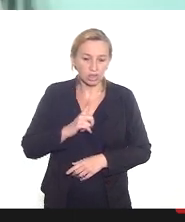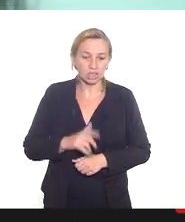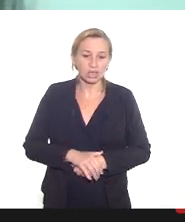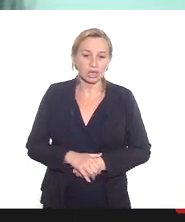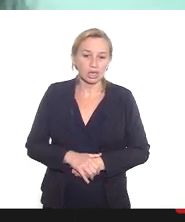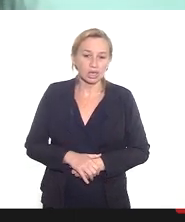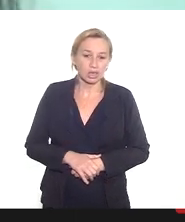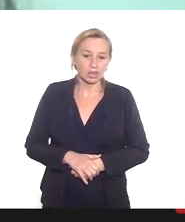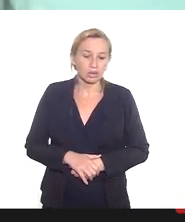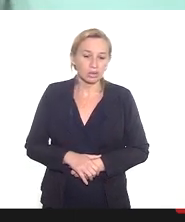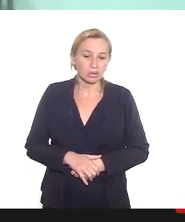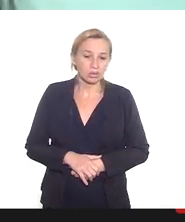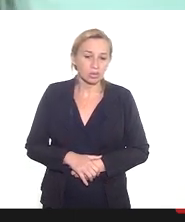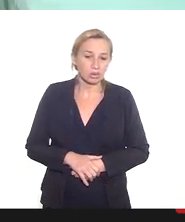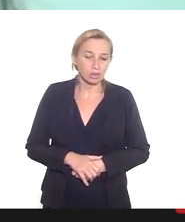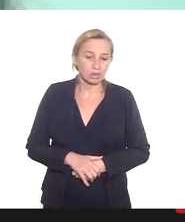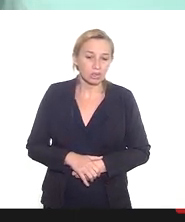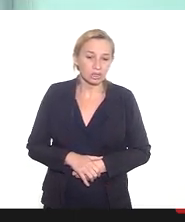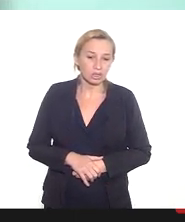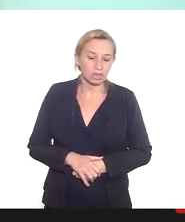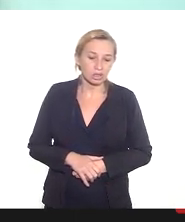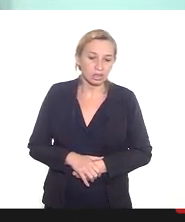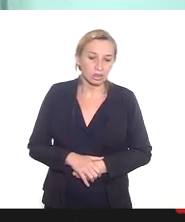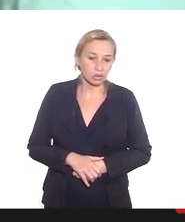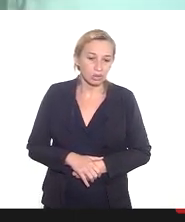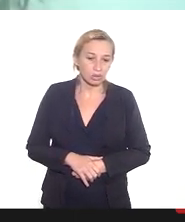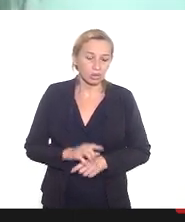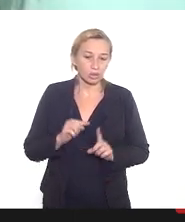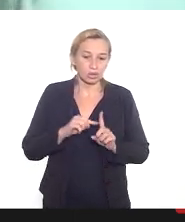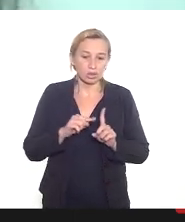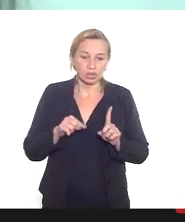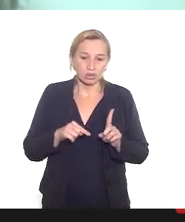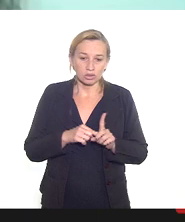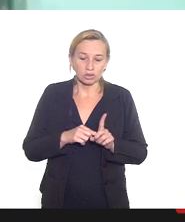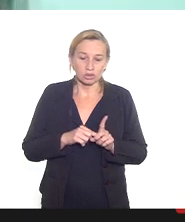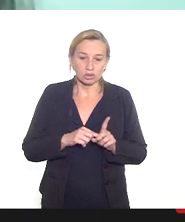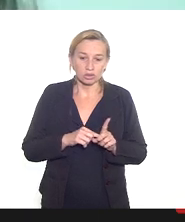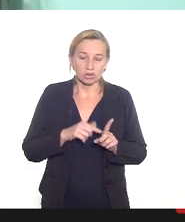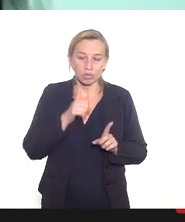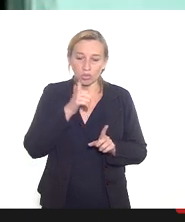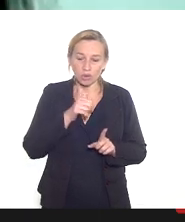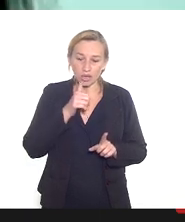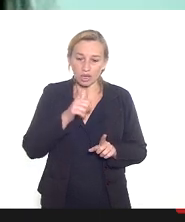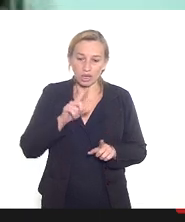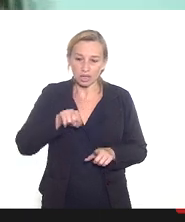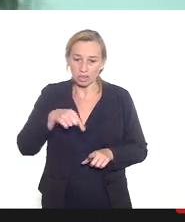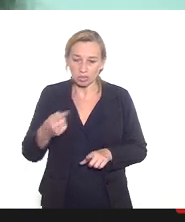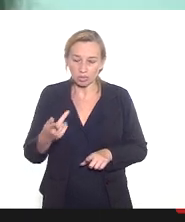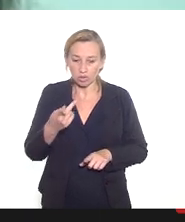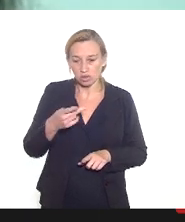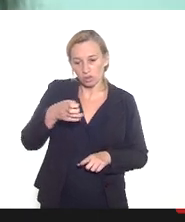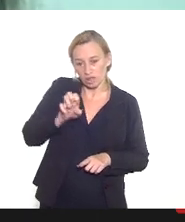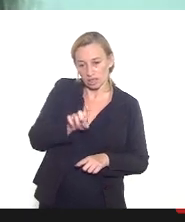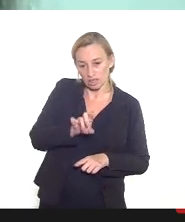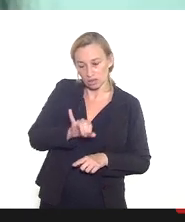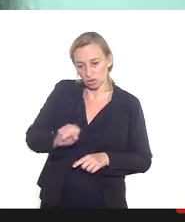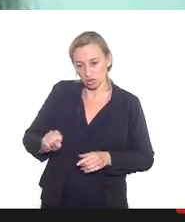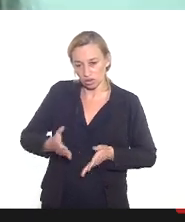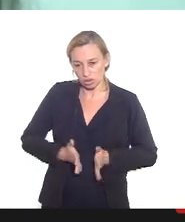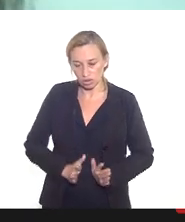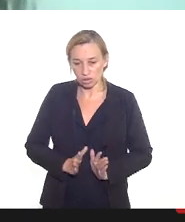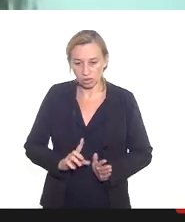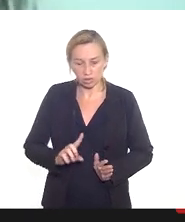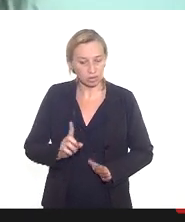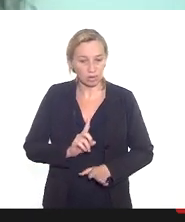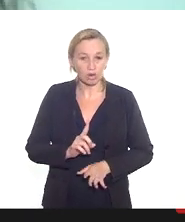a gestante ela não precisa a gestante ou a puérper ela não precisa ir na unidade buscar esse termo de esclarecimento